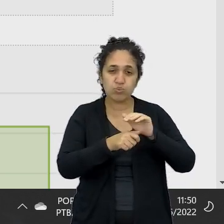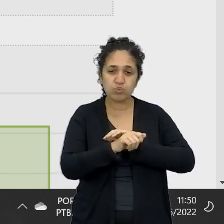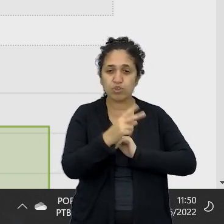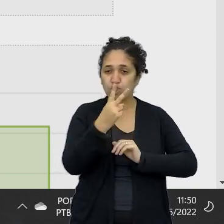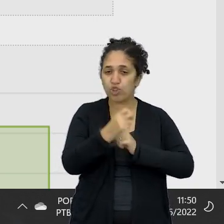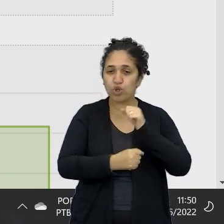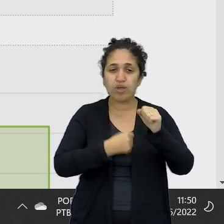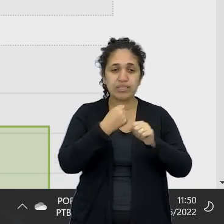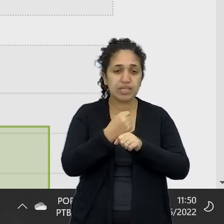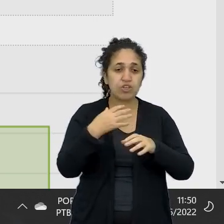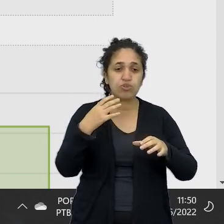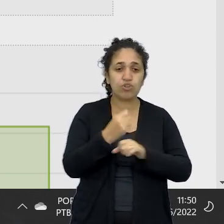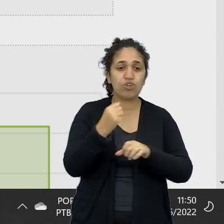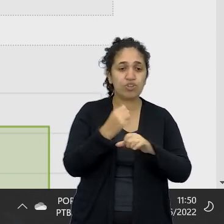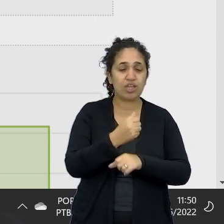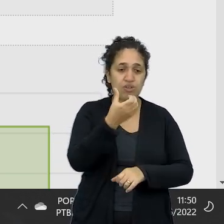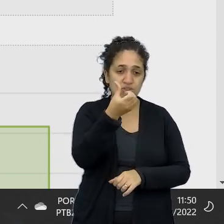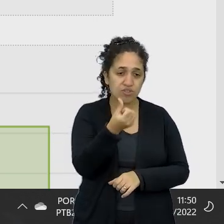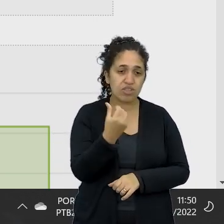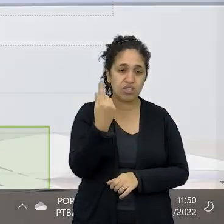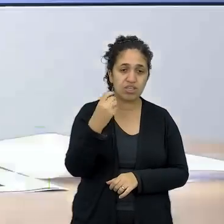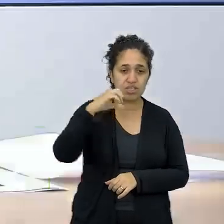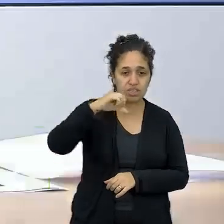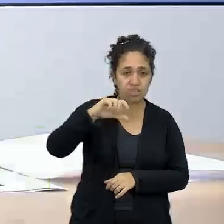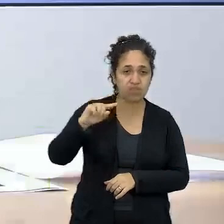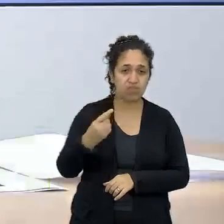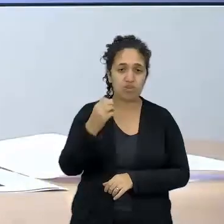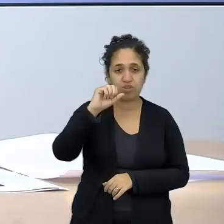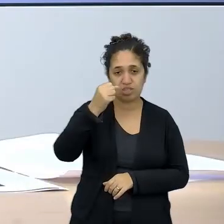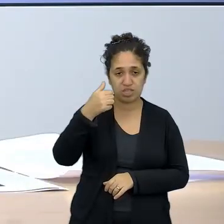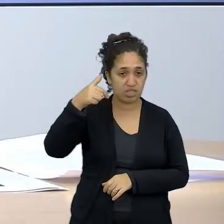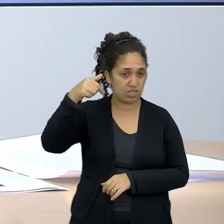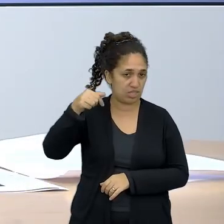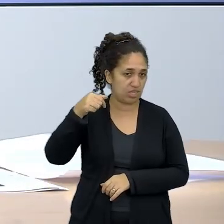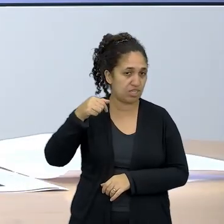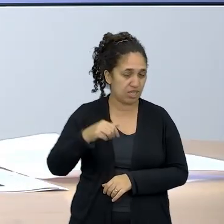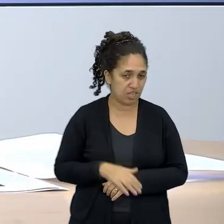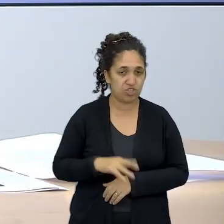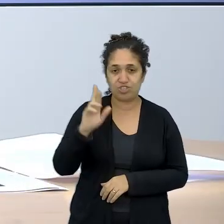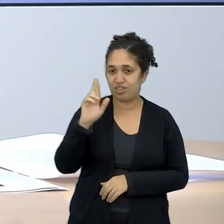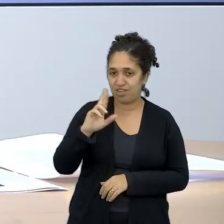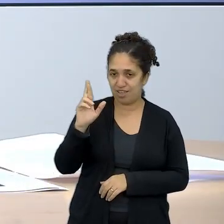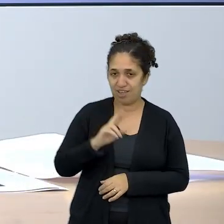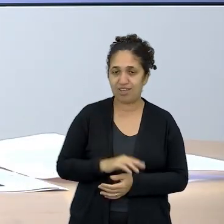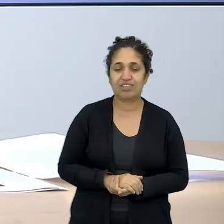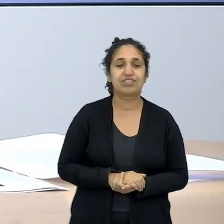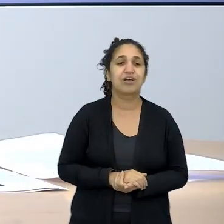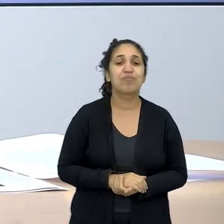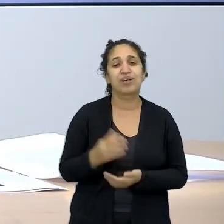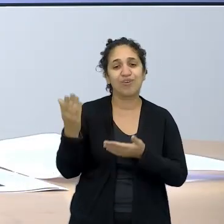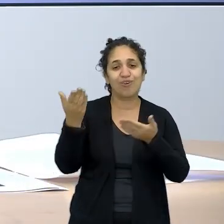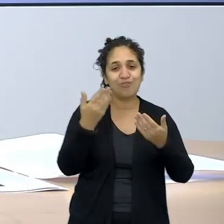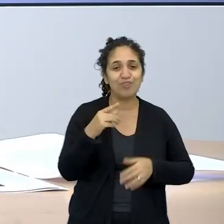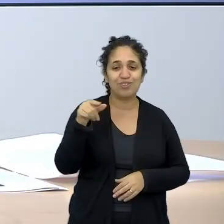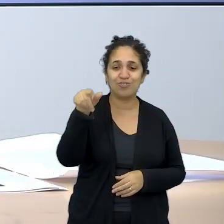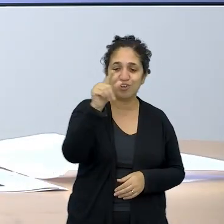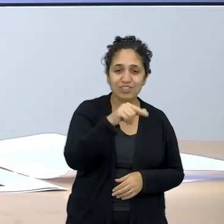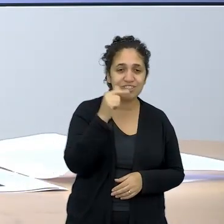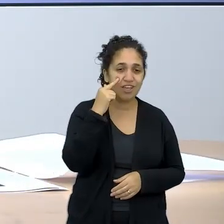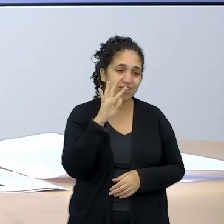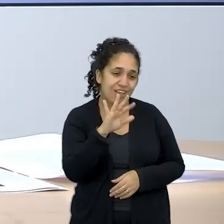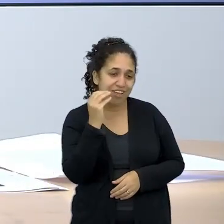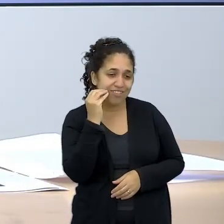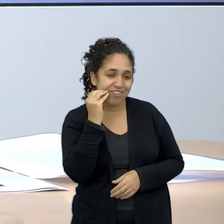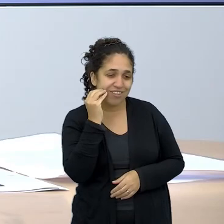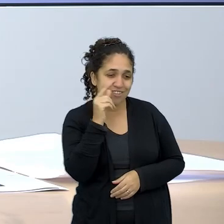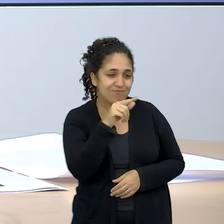619,87, se a gente colocar na poupança, também convido vocês a mexer nesse simulador,